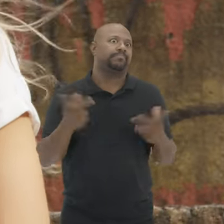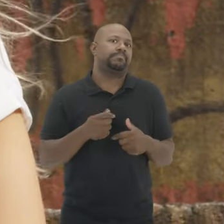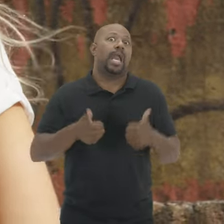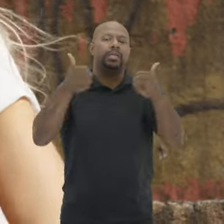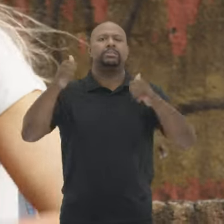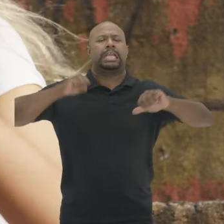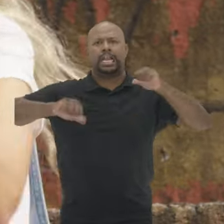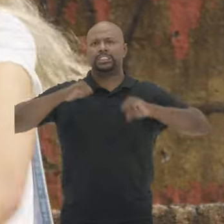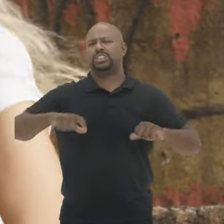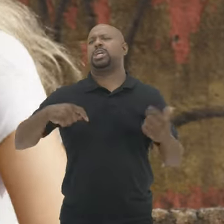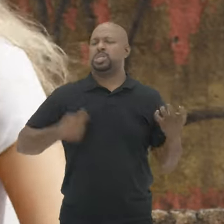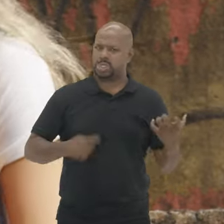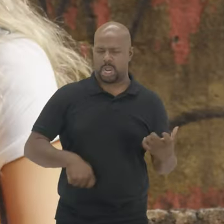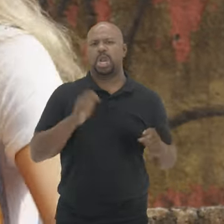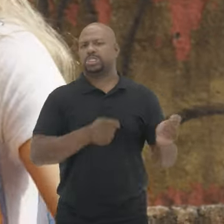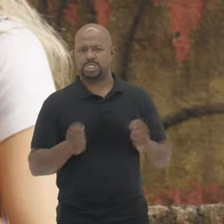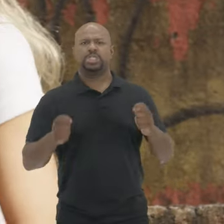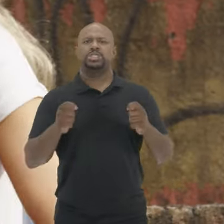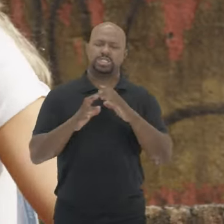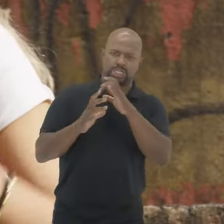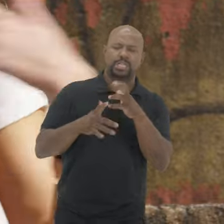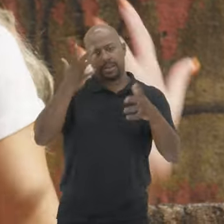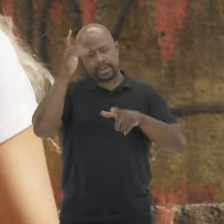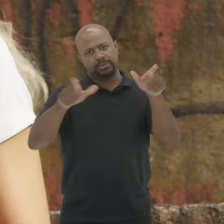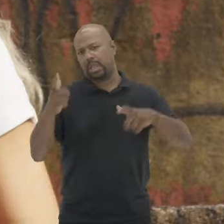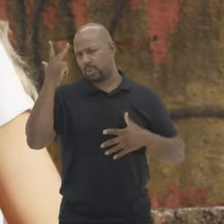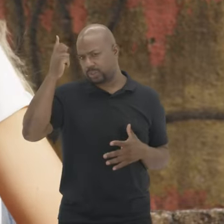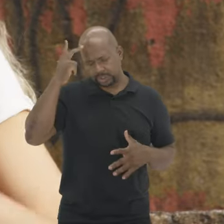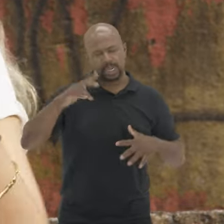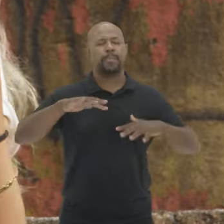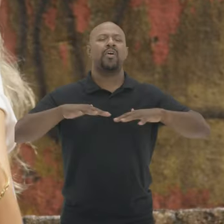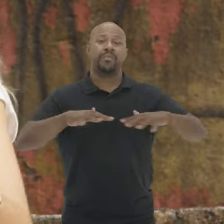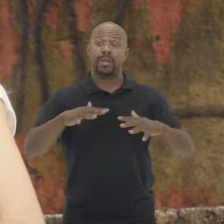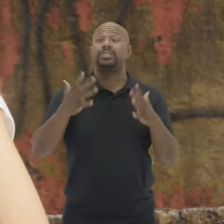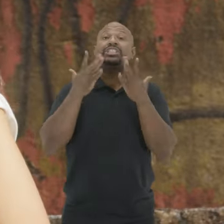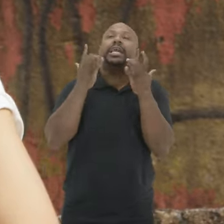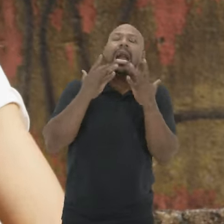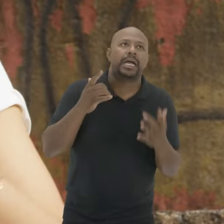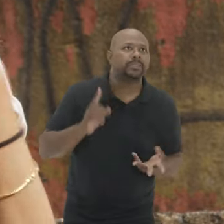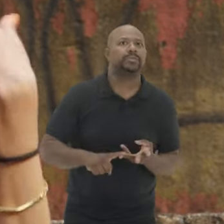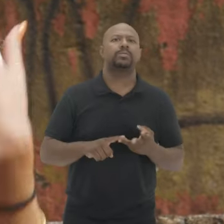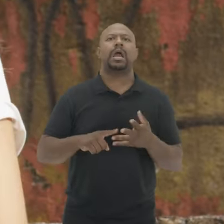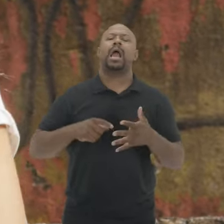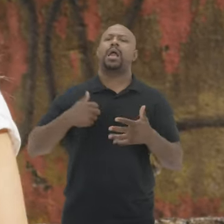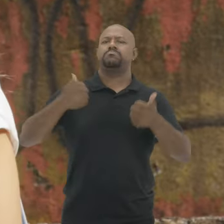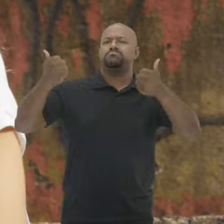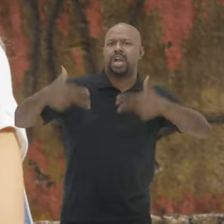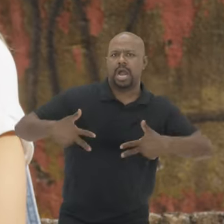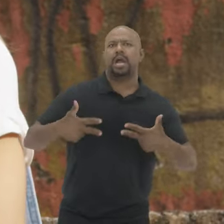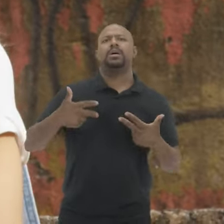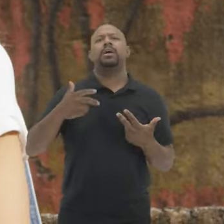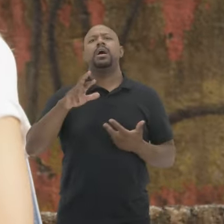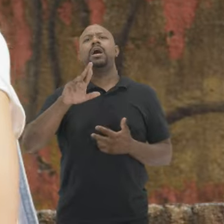Mágicos Para os artistas Que tocam aqui Que tocaram aqui Para a galera Que curtia Movimentou O teatro As